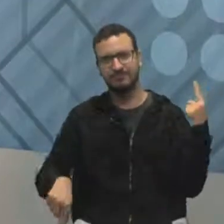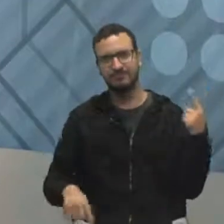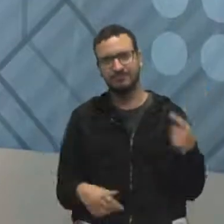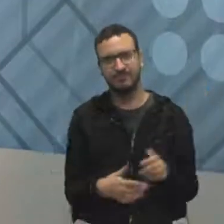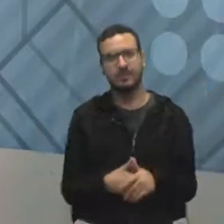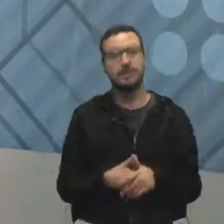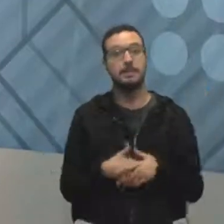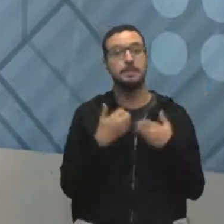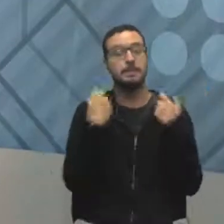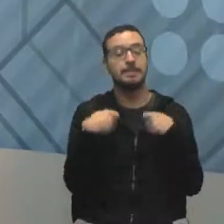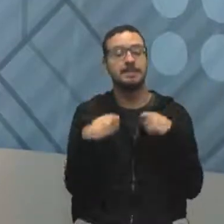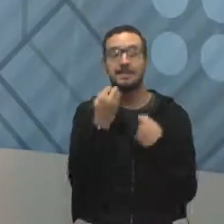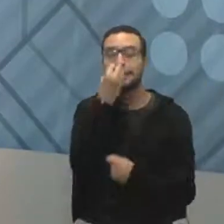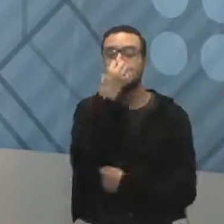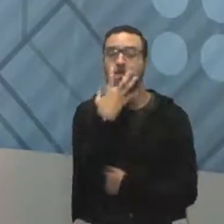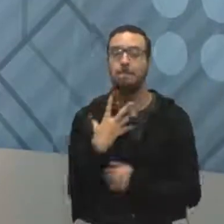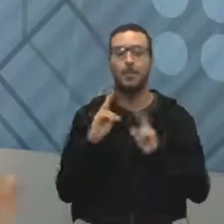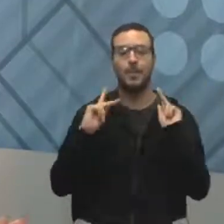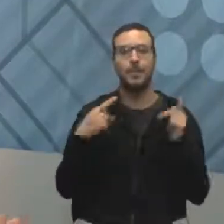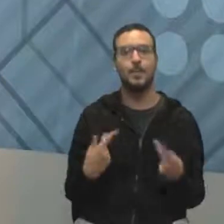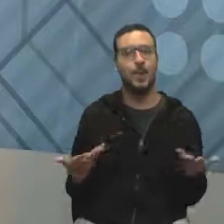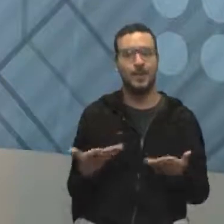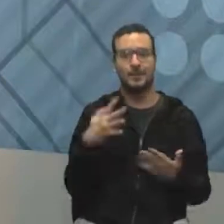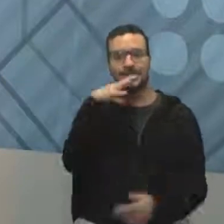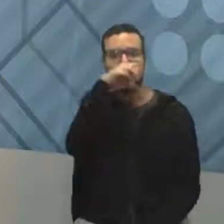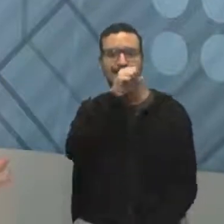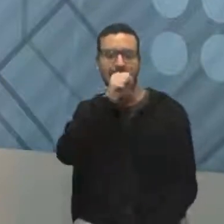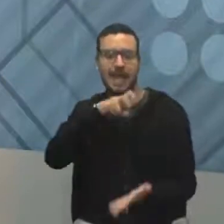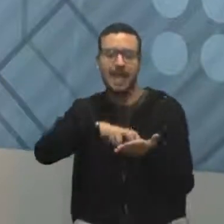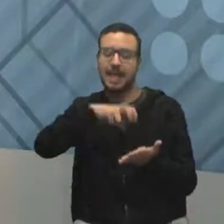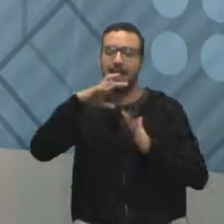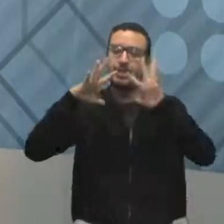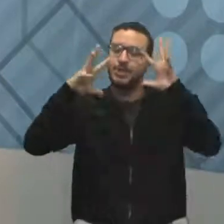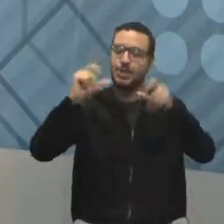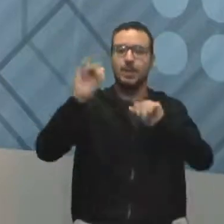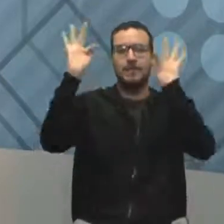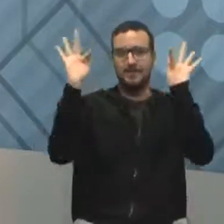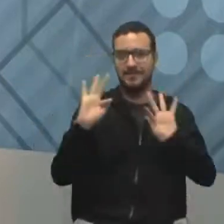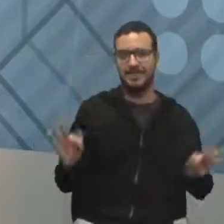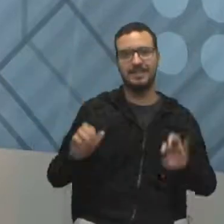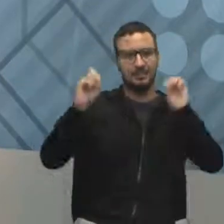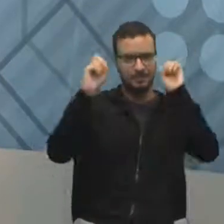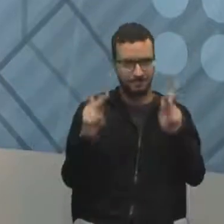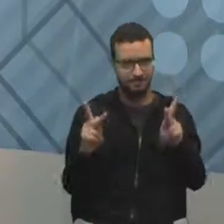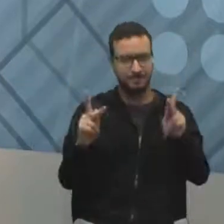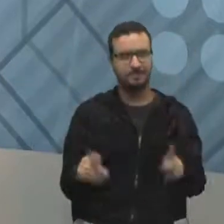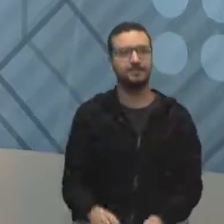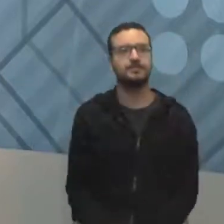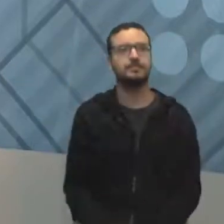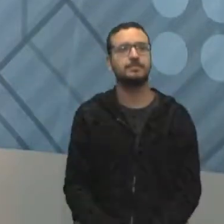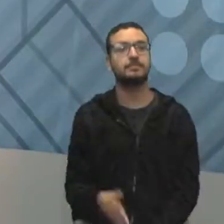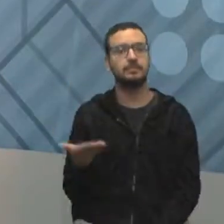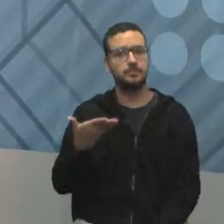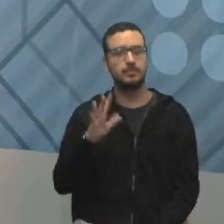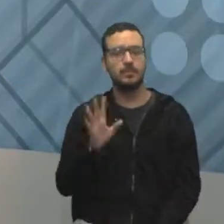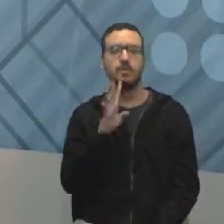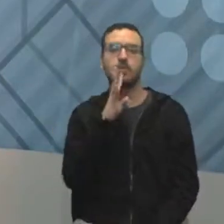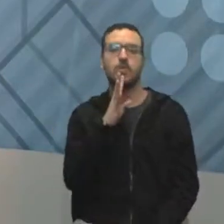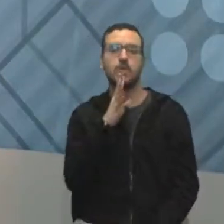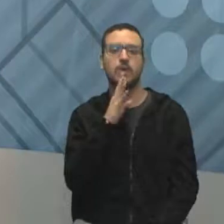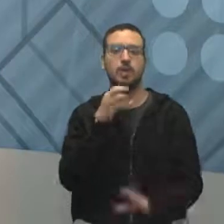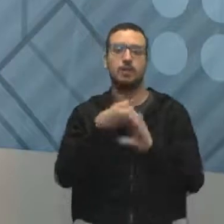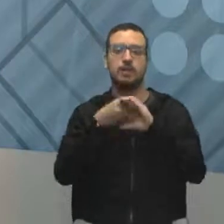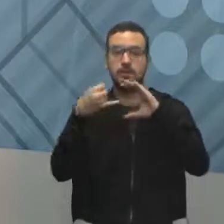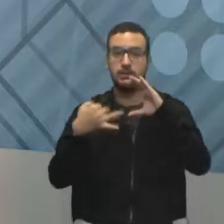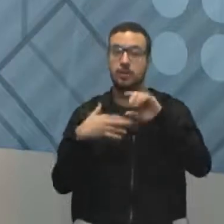Então, ó, bom humor hoje, sábado de manhã, todo mundo feliz aqui na nossa aula, combinado? Agora que você conhece as suas características,